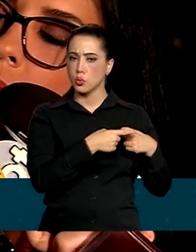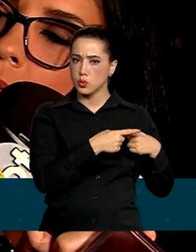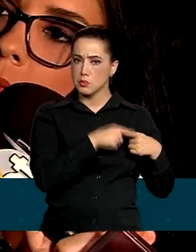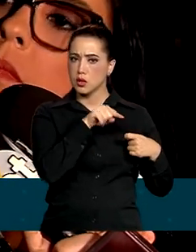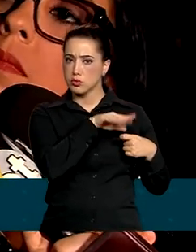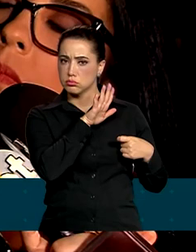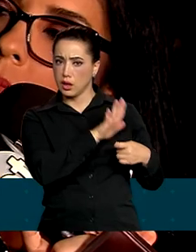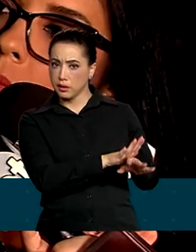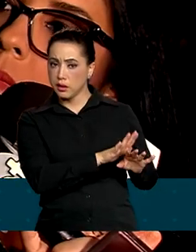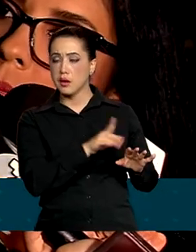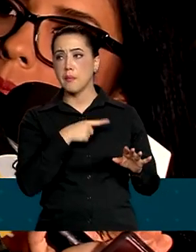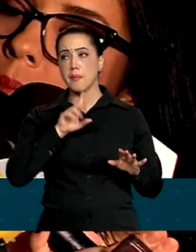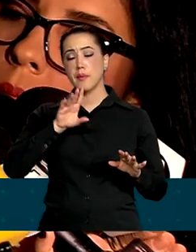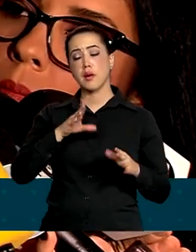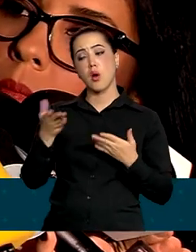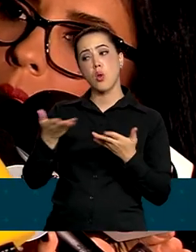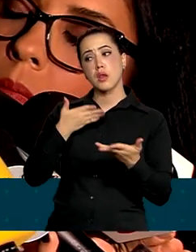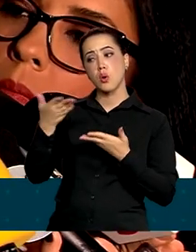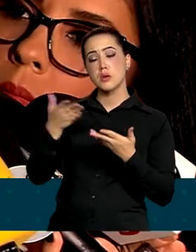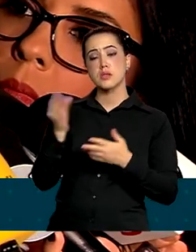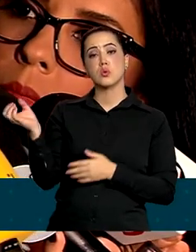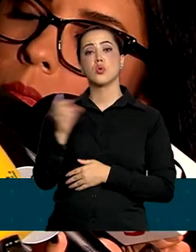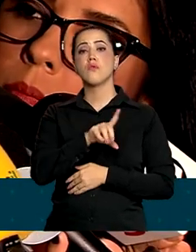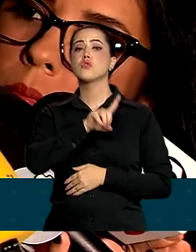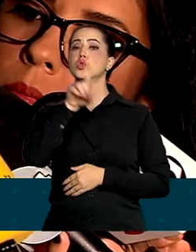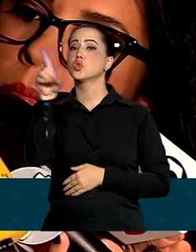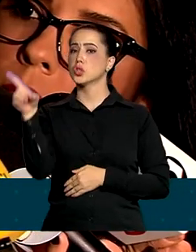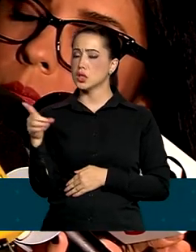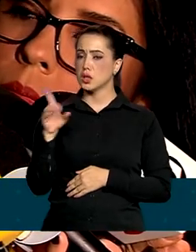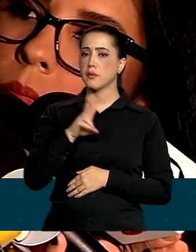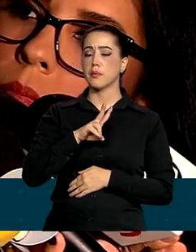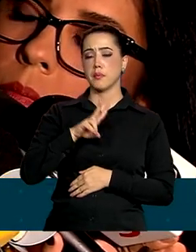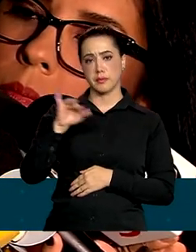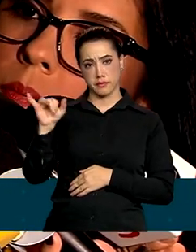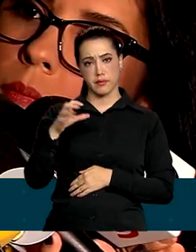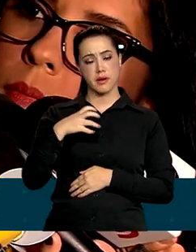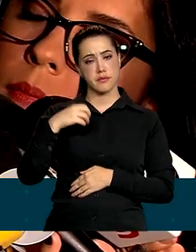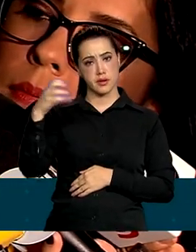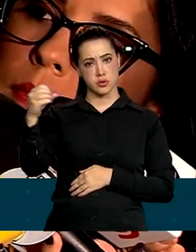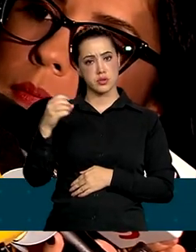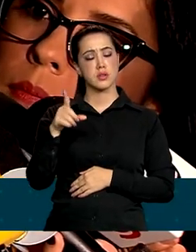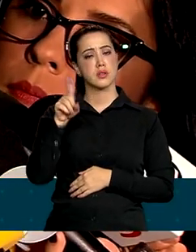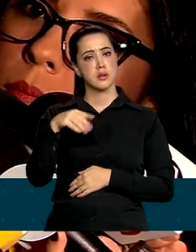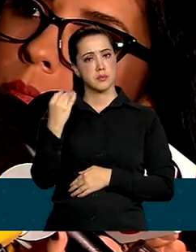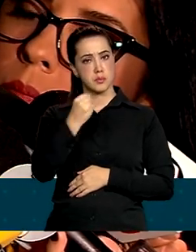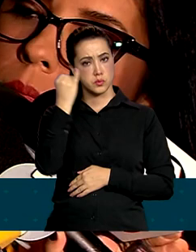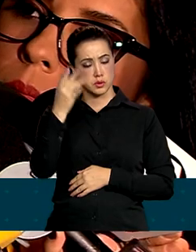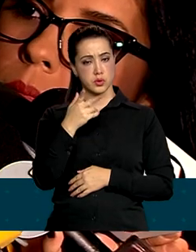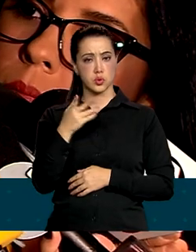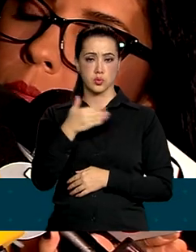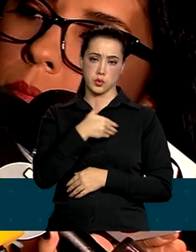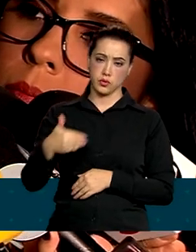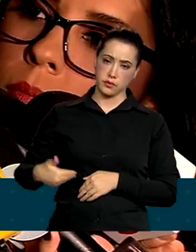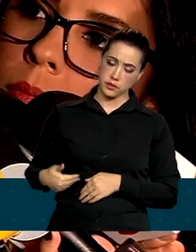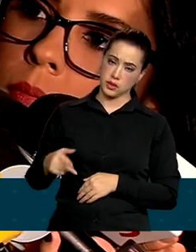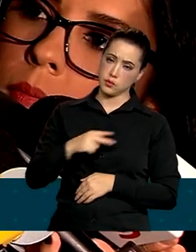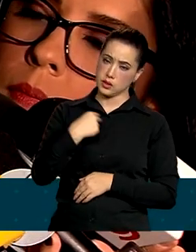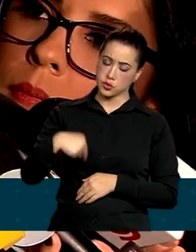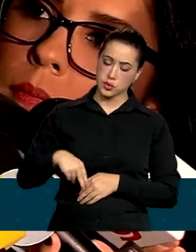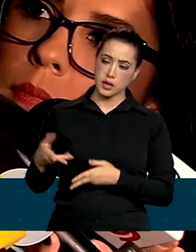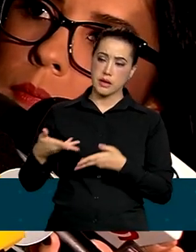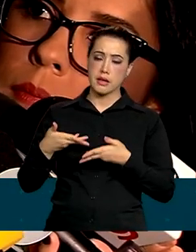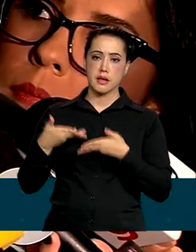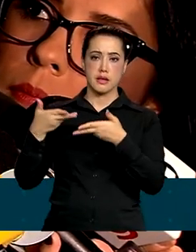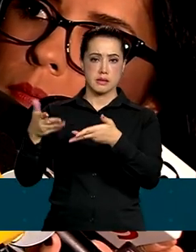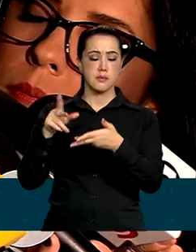negociam uma nova data, tem muito interesse do governo chinês em receber o presidente Lula e as demais